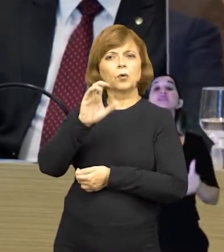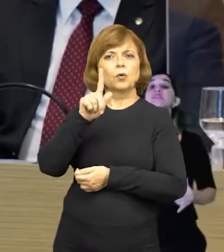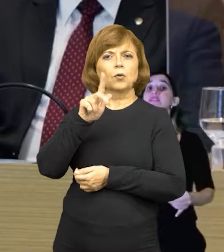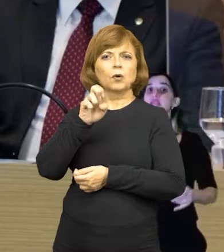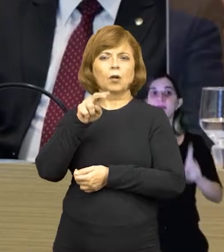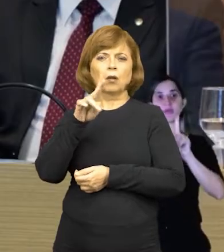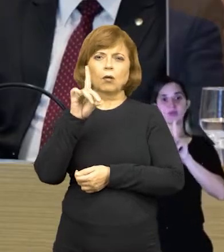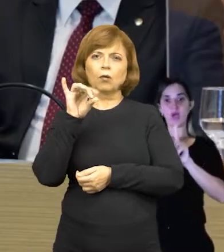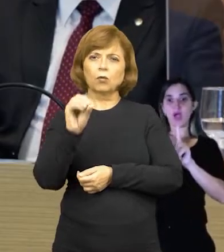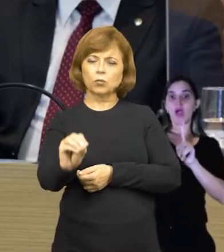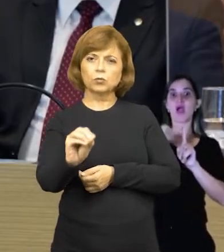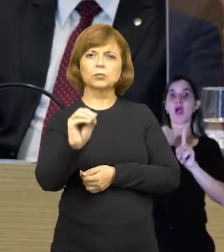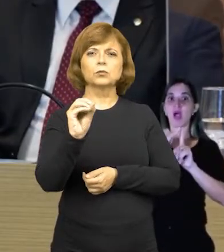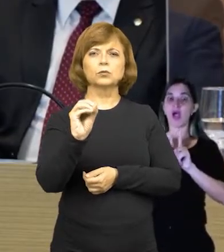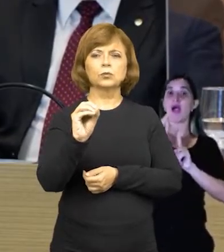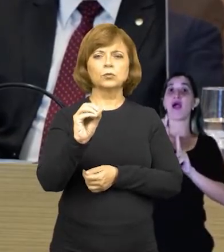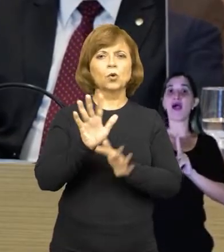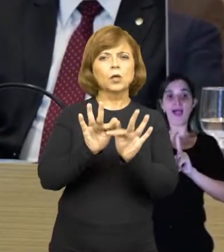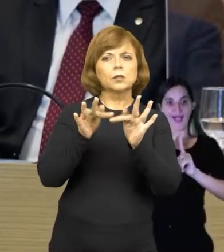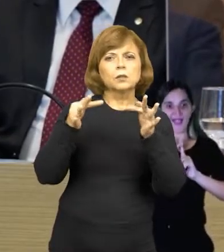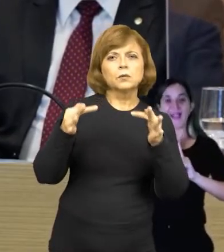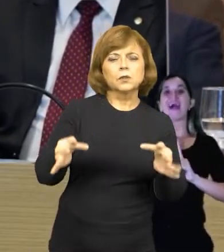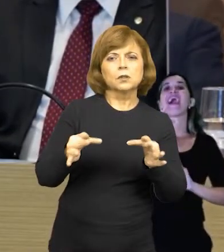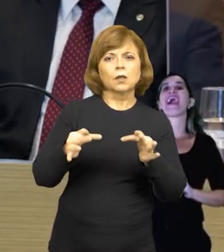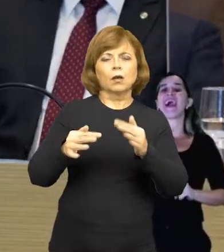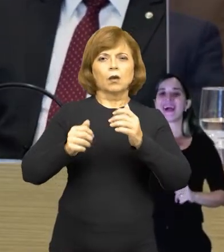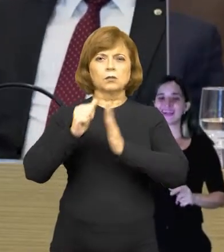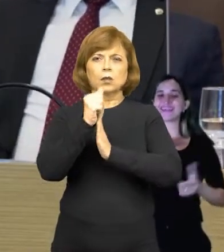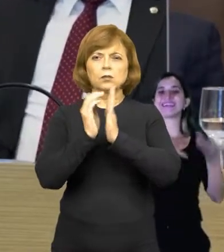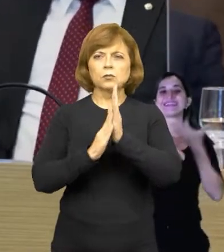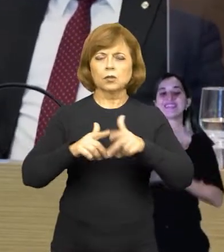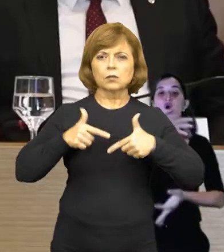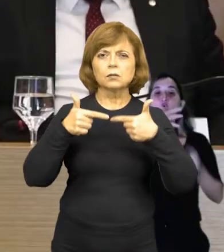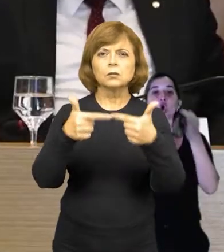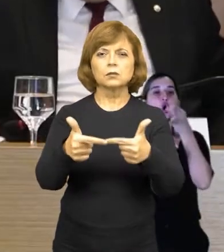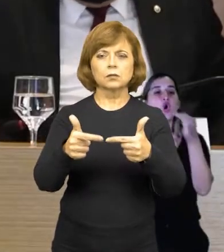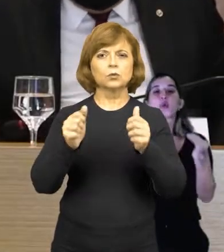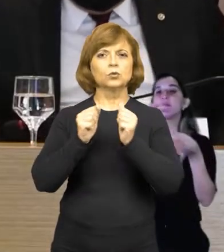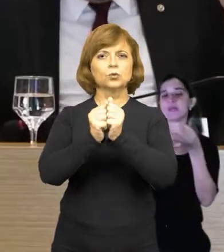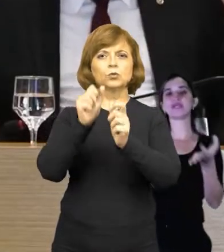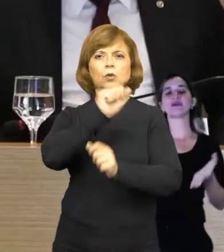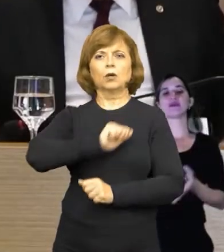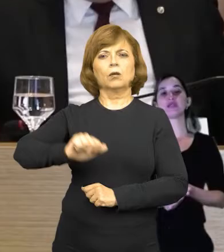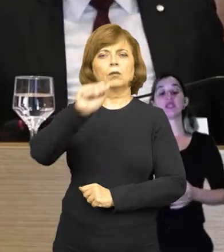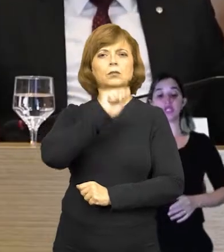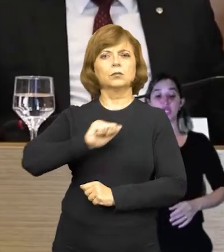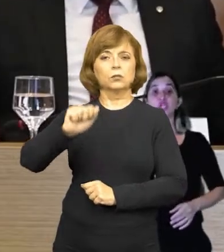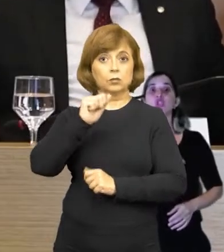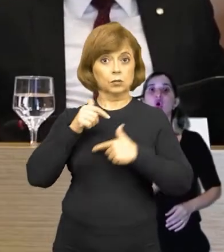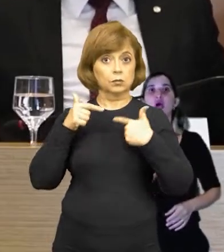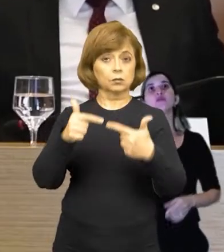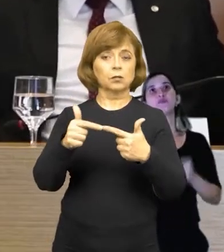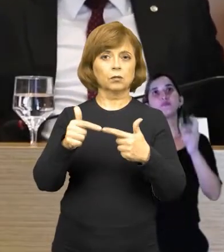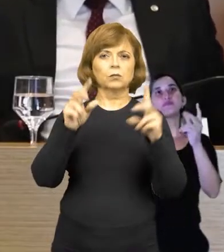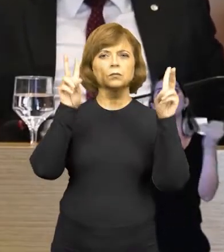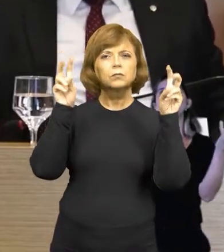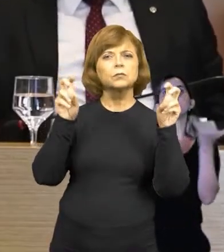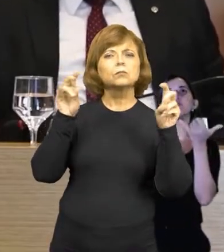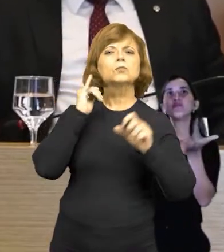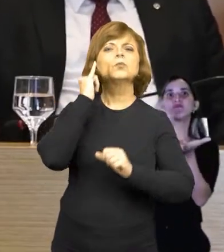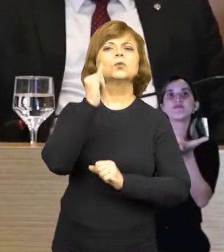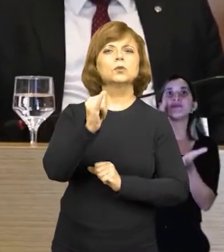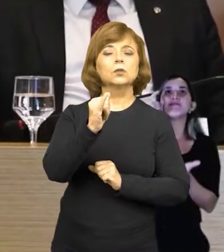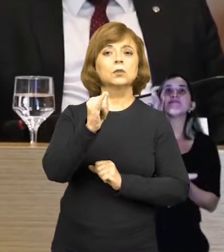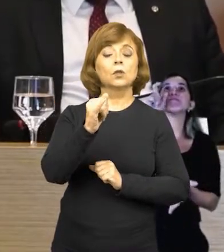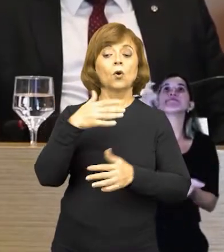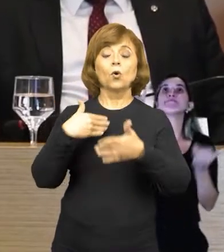utilidade e a simplicidade nortearão a relação da Amperje com seus associados. E abre aspas. Com